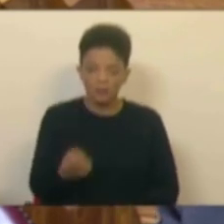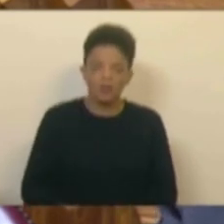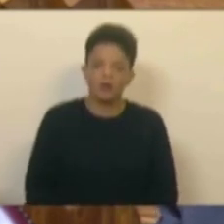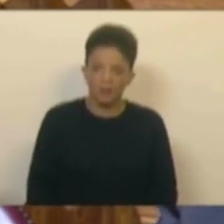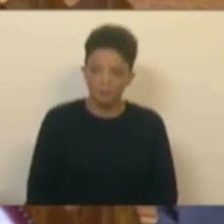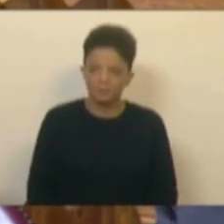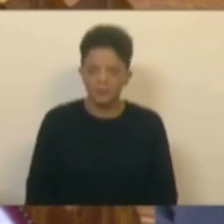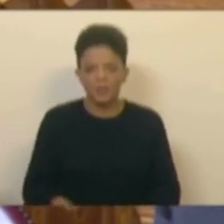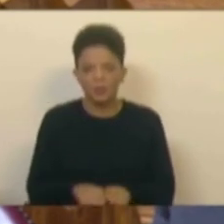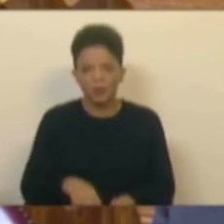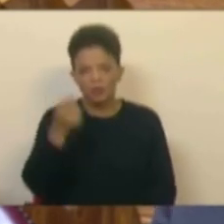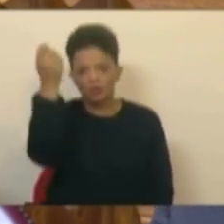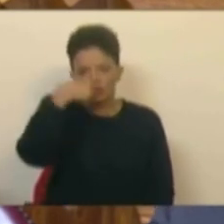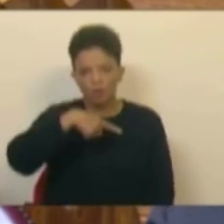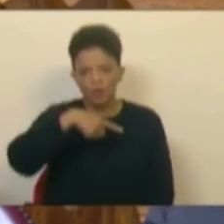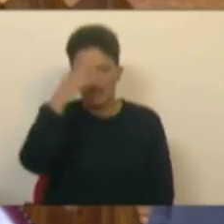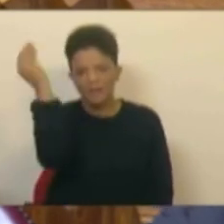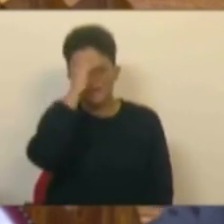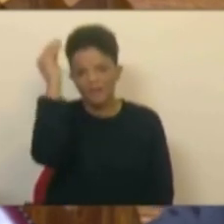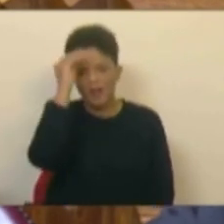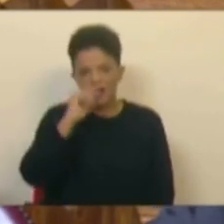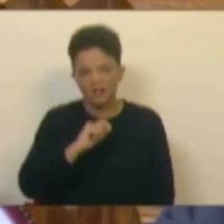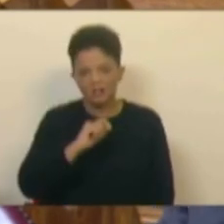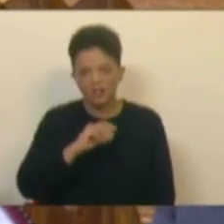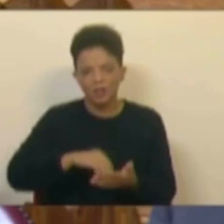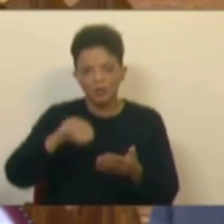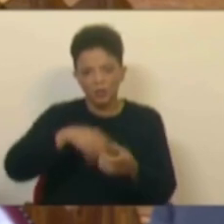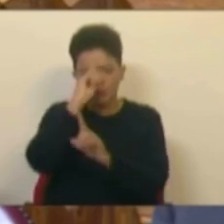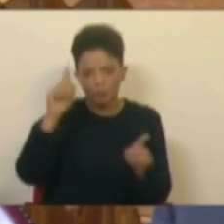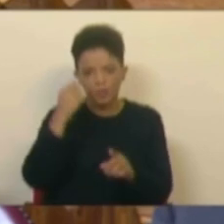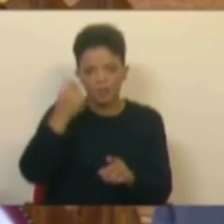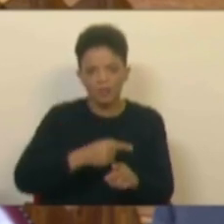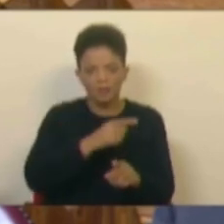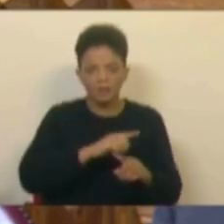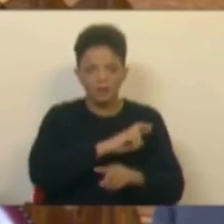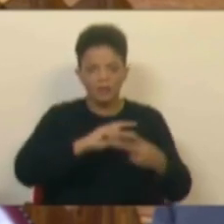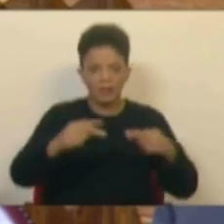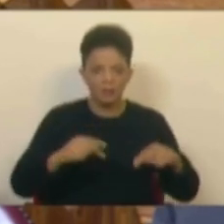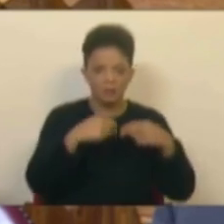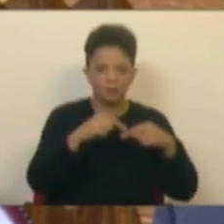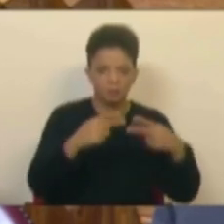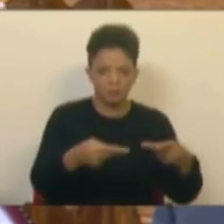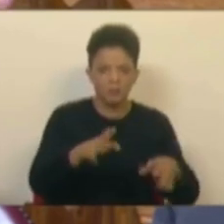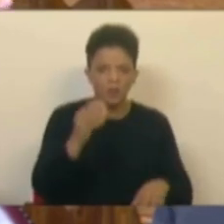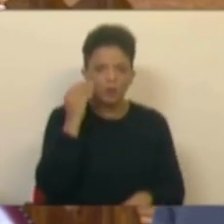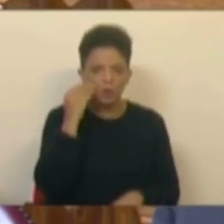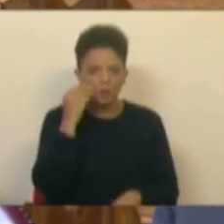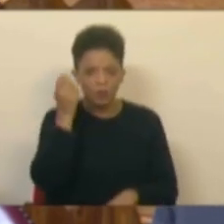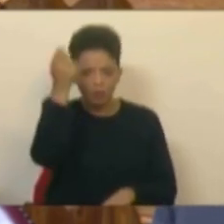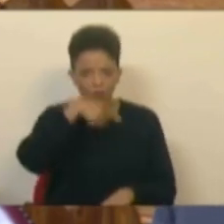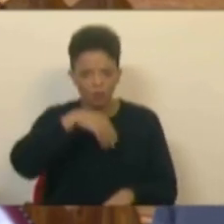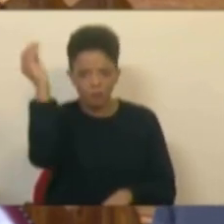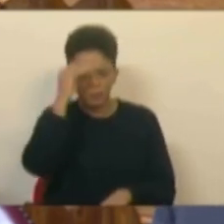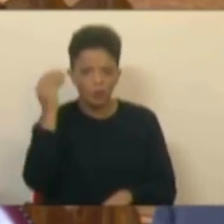se instalou uma falsa narrativa de que a contratação de professores ia ser municipalizada. Mas como é que essa falsa narrativa se instalou?